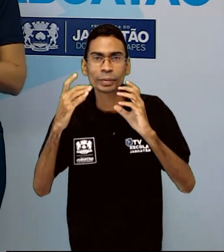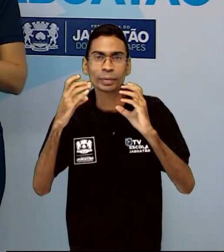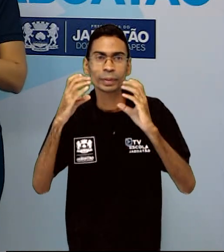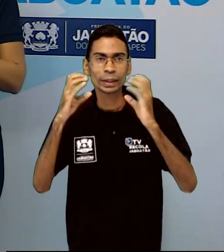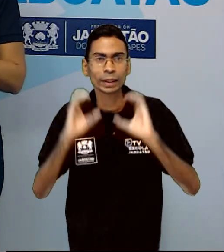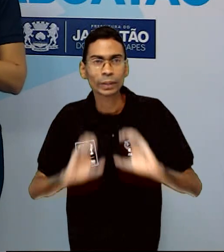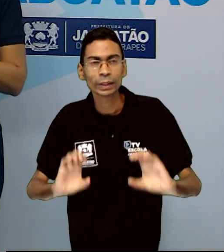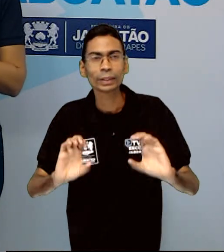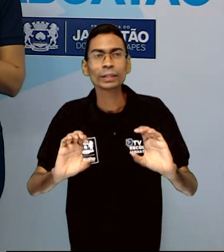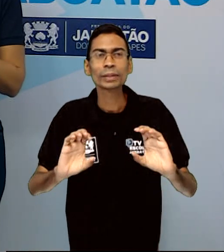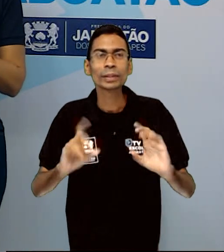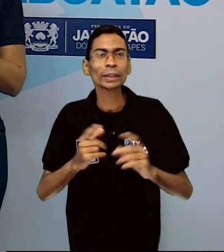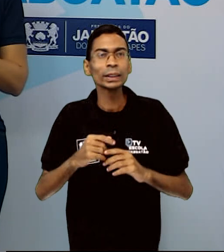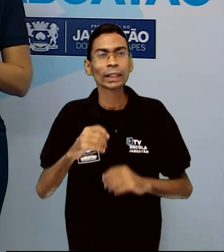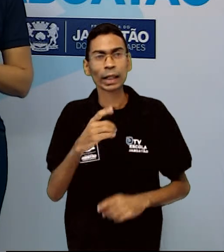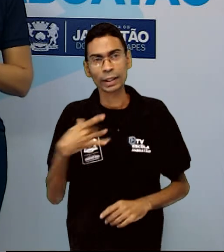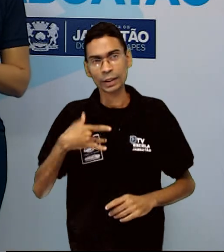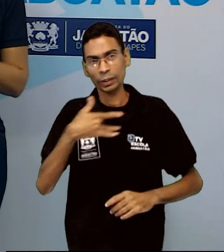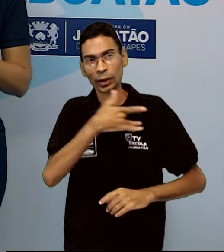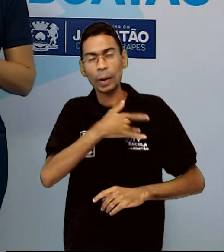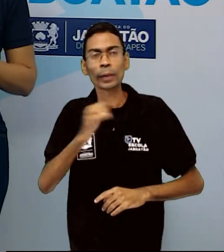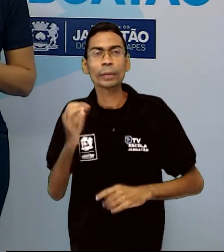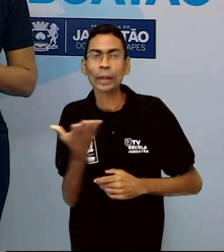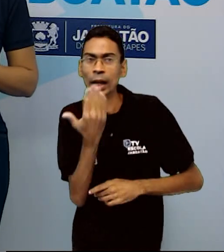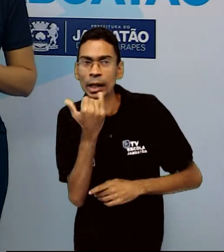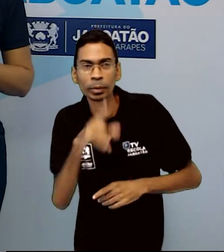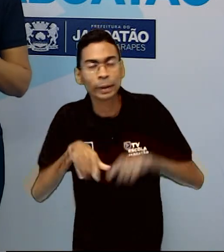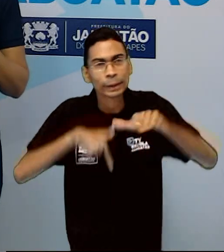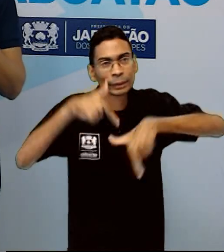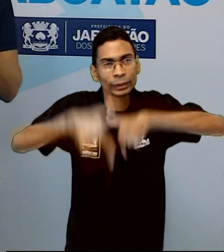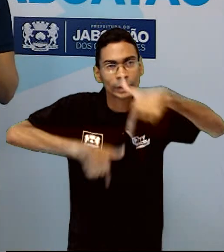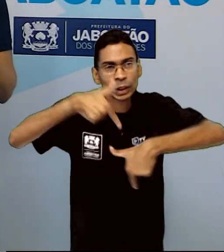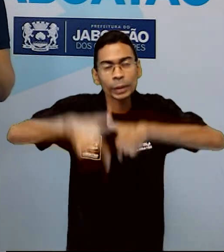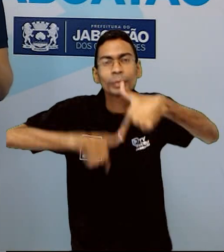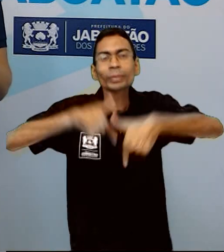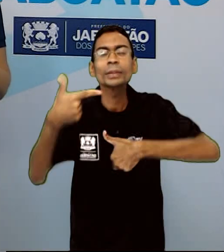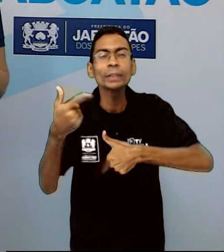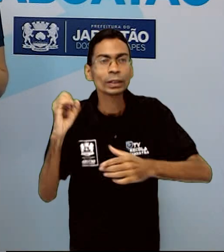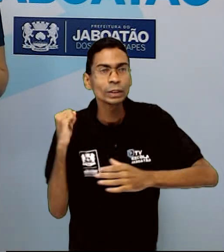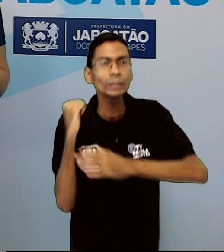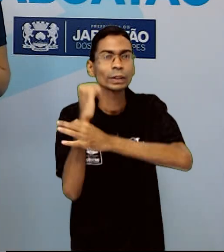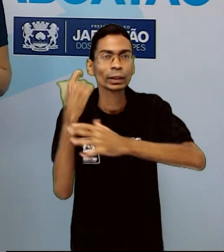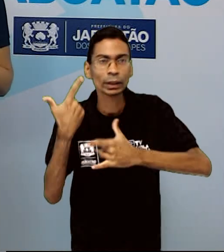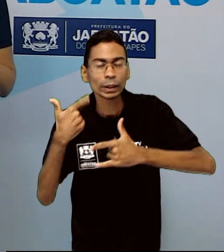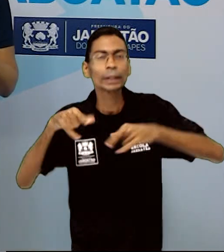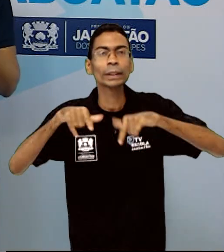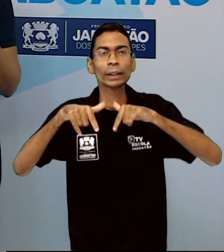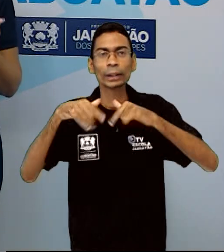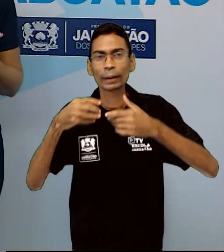saúde, alimentação, trabalho, segurança, transporte, lazer,